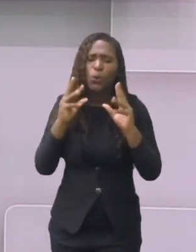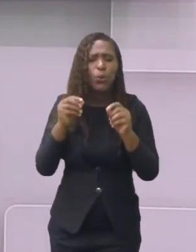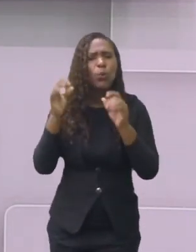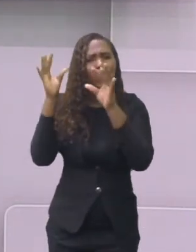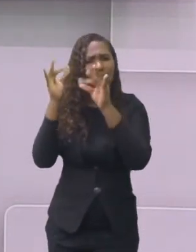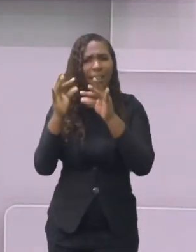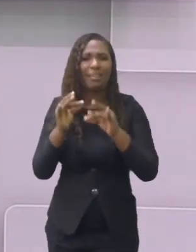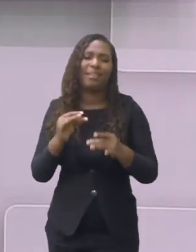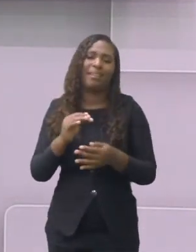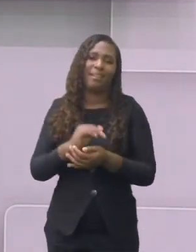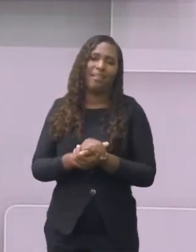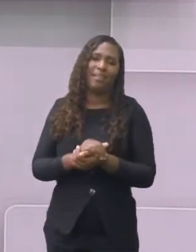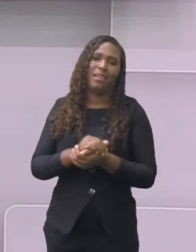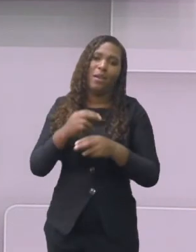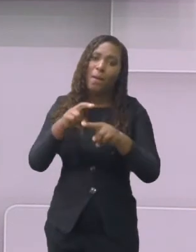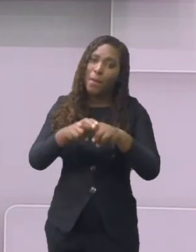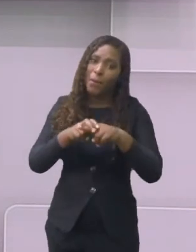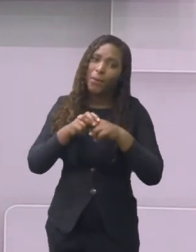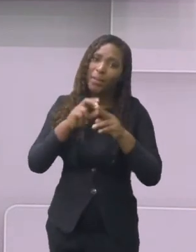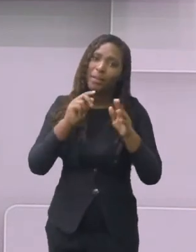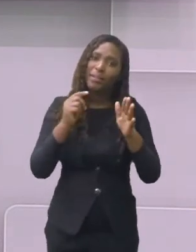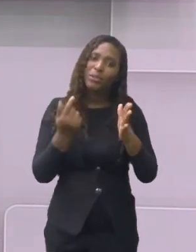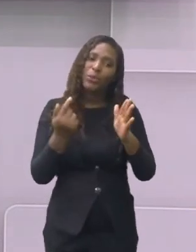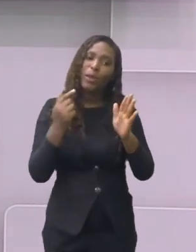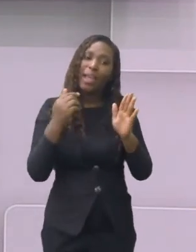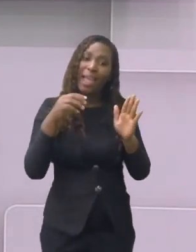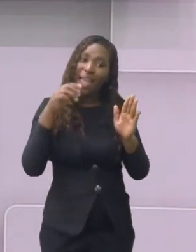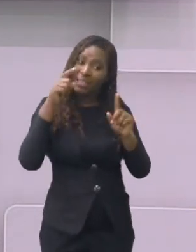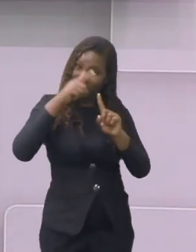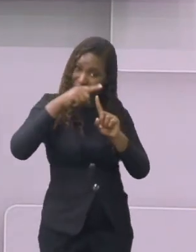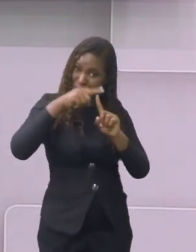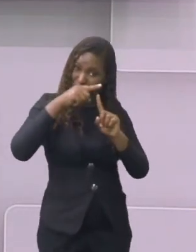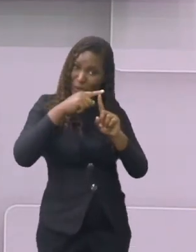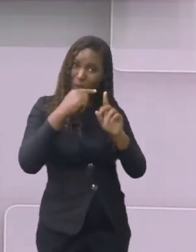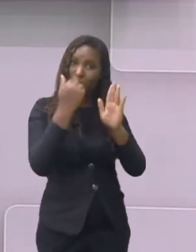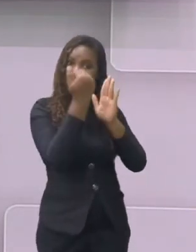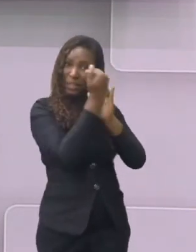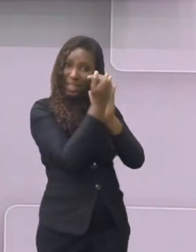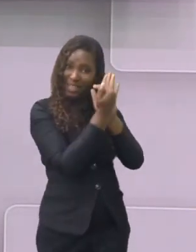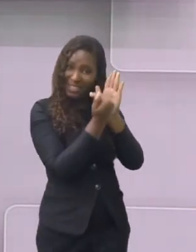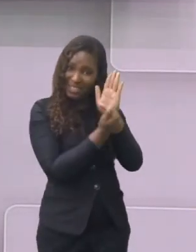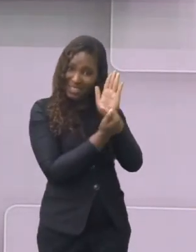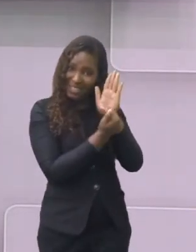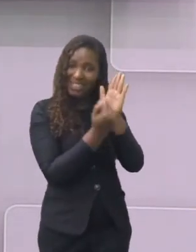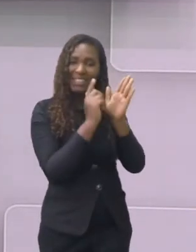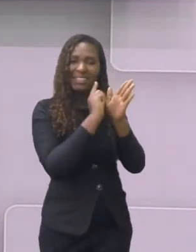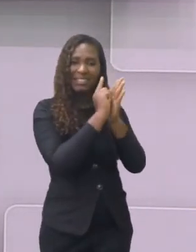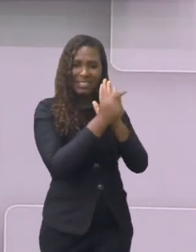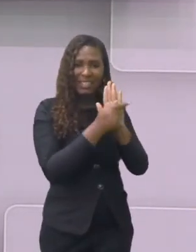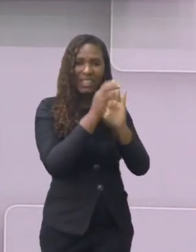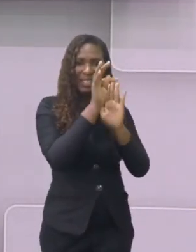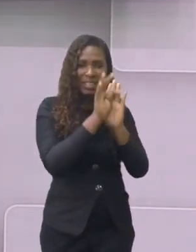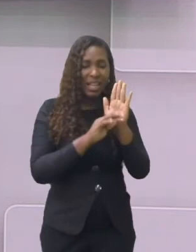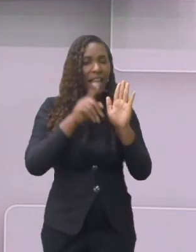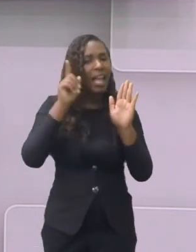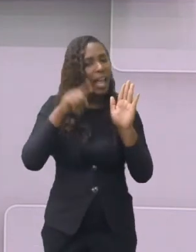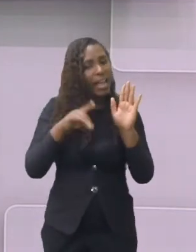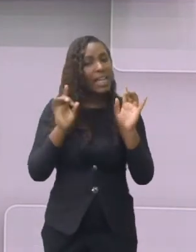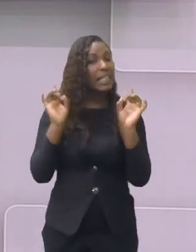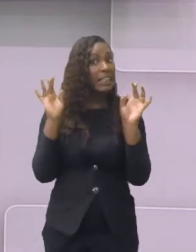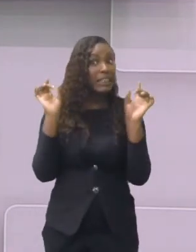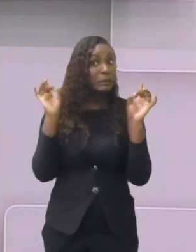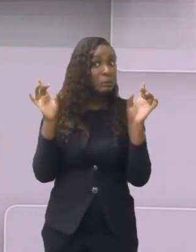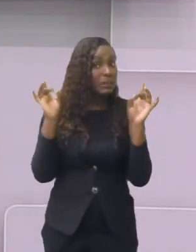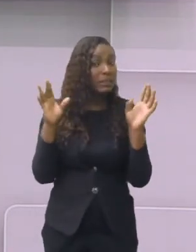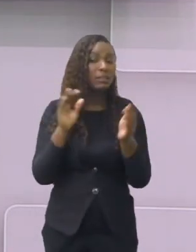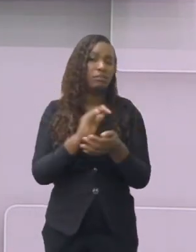é bem específico. E toda receita precisa seguir essa forma de escrita, essa forma